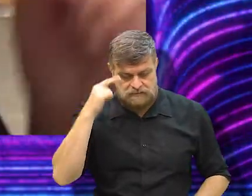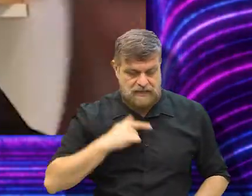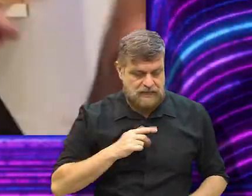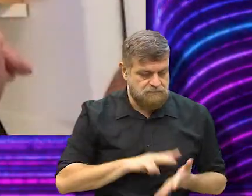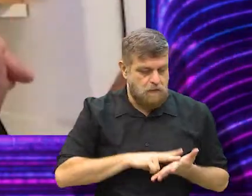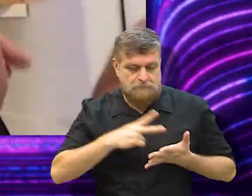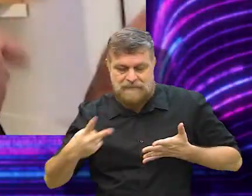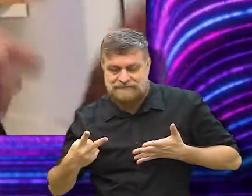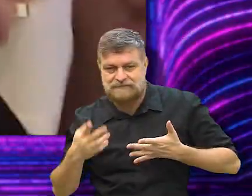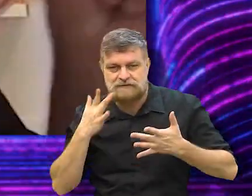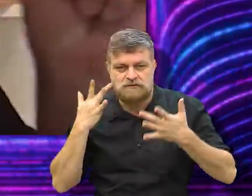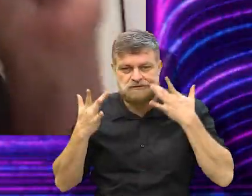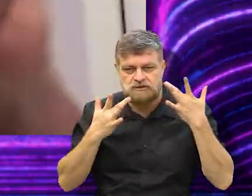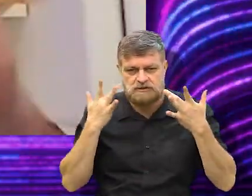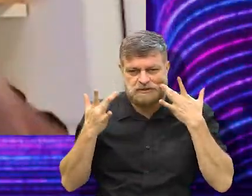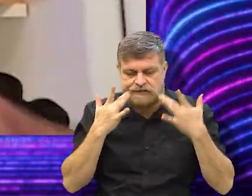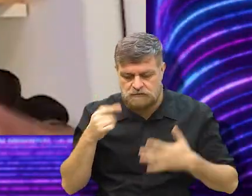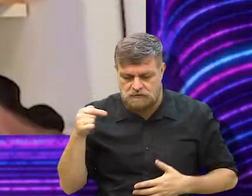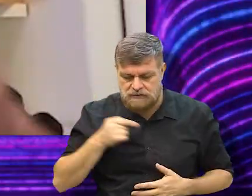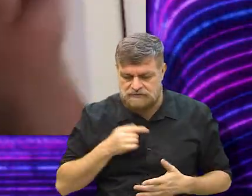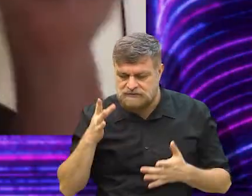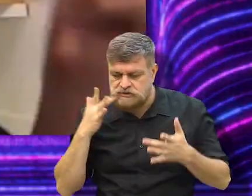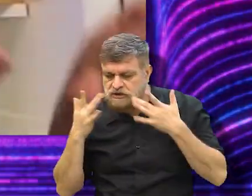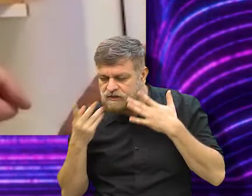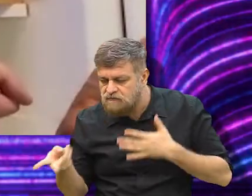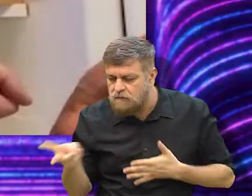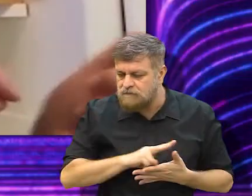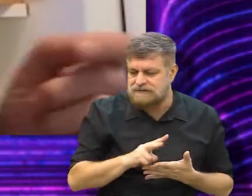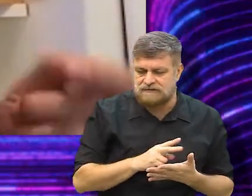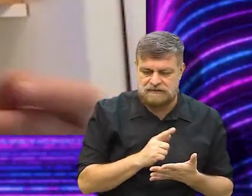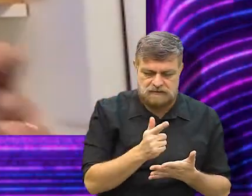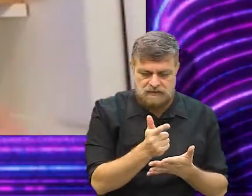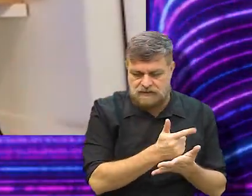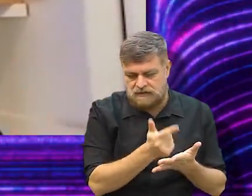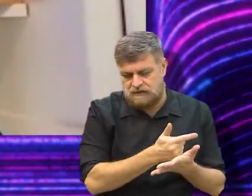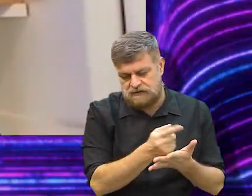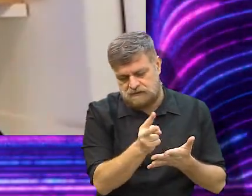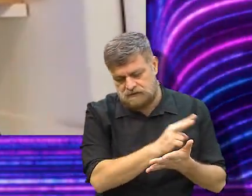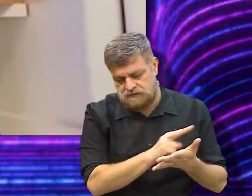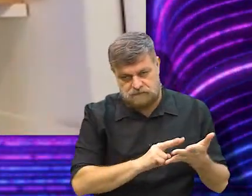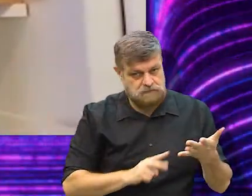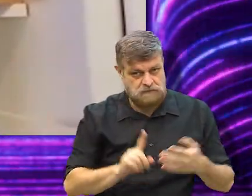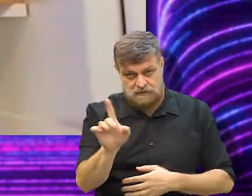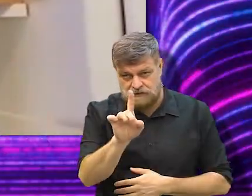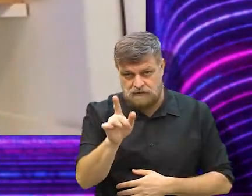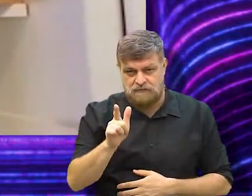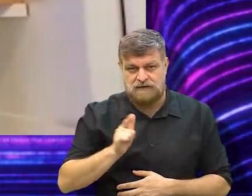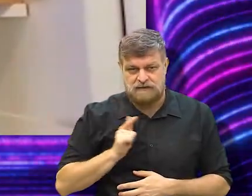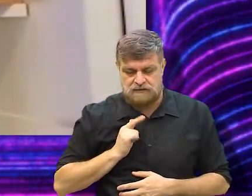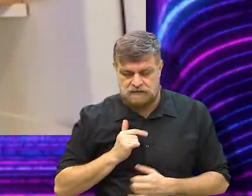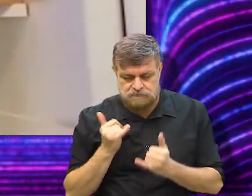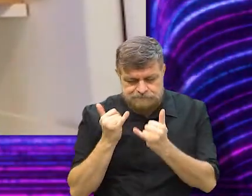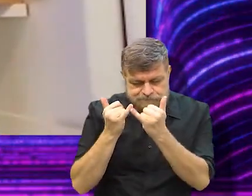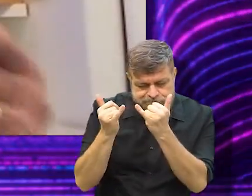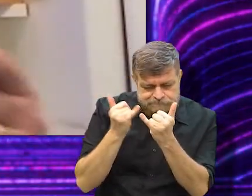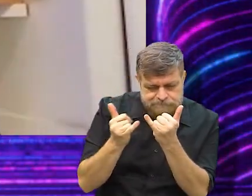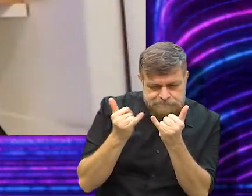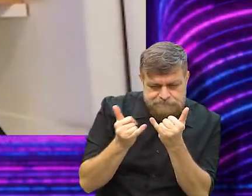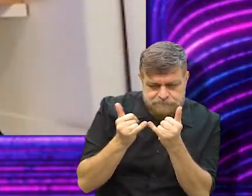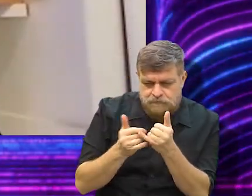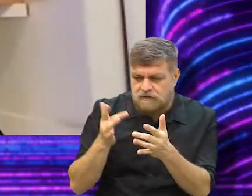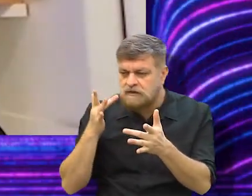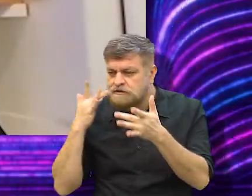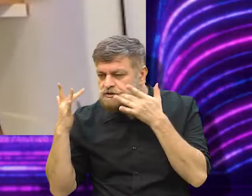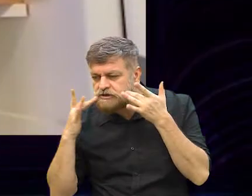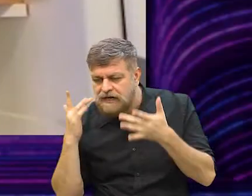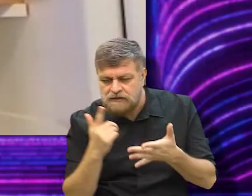isso eu vou transformar em teatro, ou esse teatro eu vou transformar em prosa. Mas, assim, Michel, há uma interferência entre